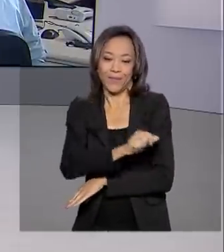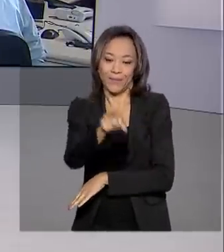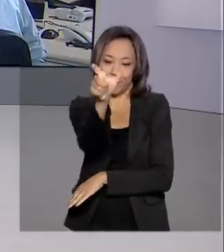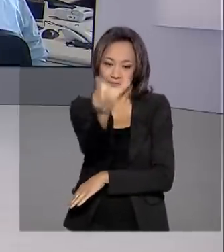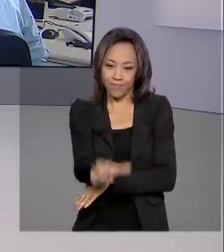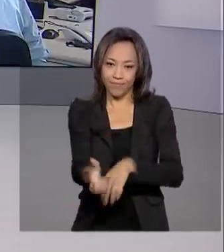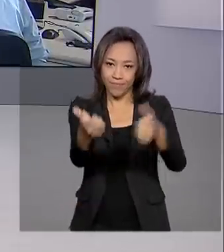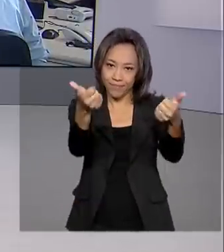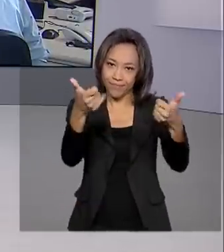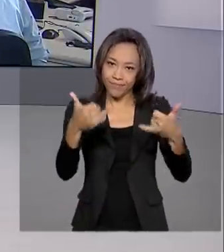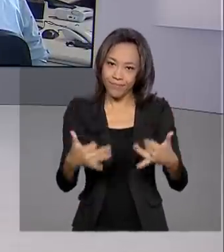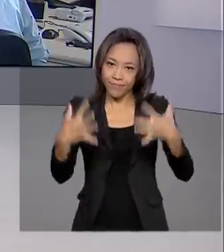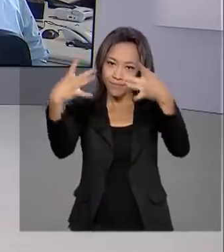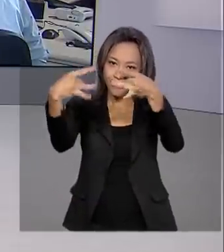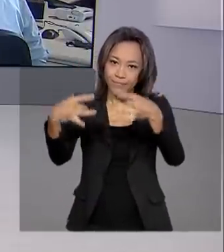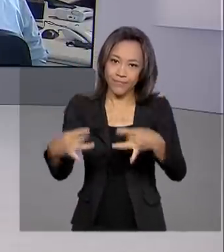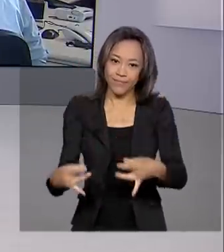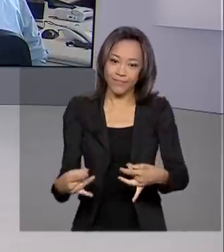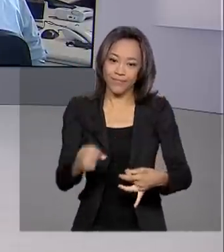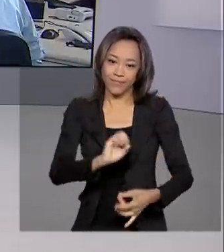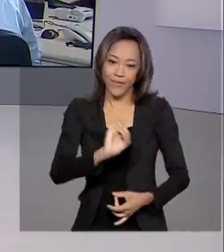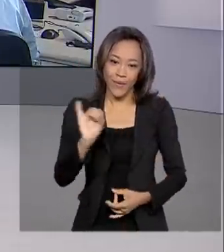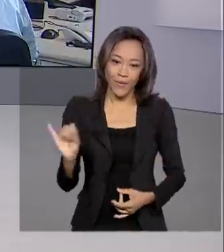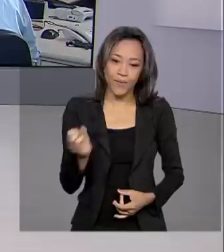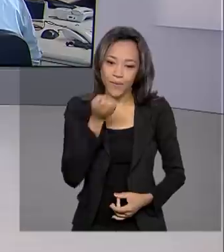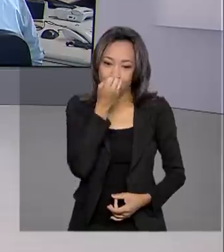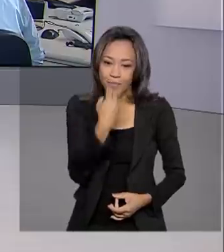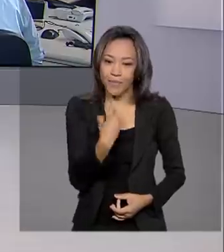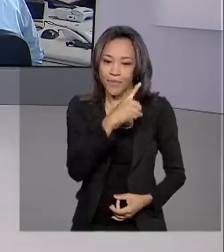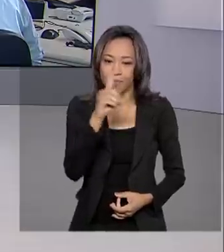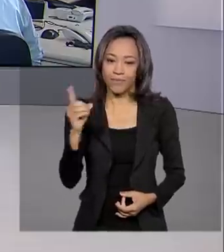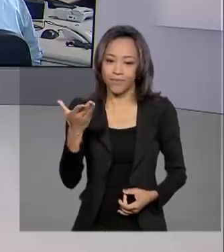Lago. Ela traz os detalhes para a gente. Oi, Alessandra, bom dia.